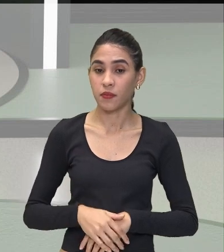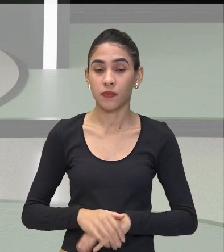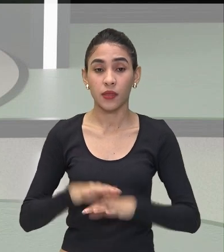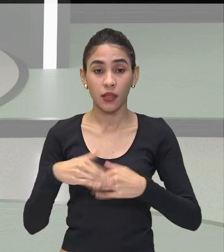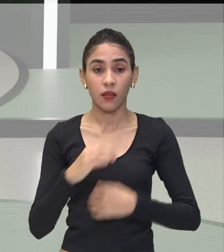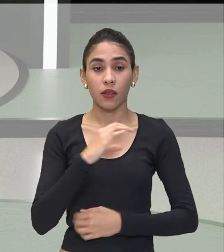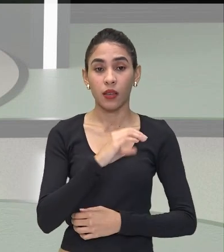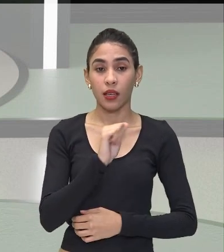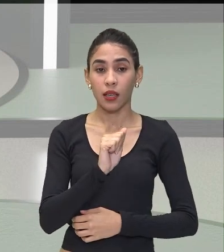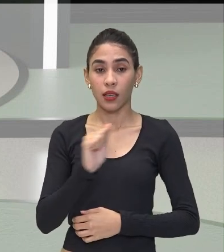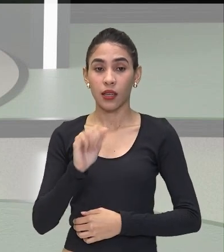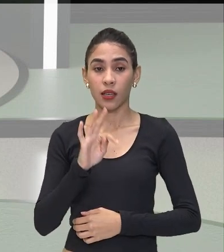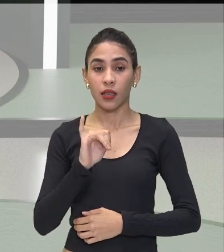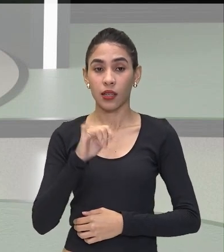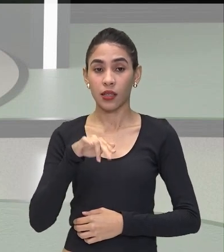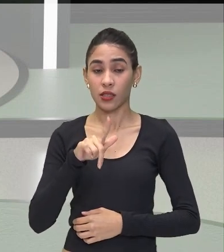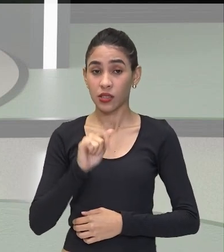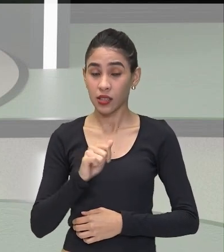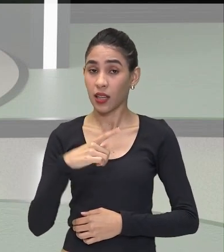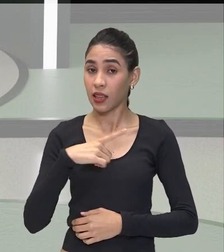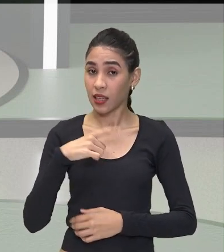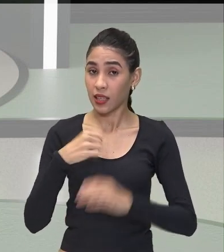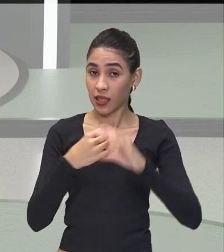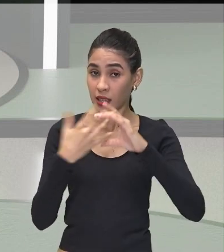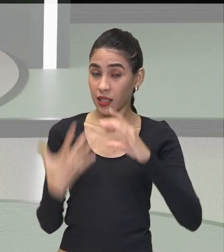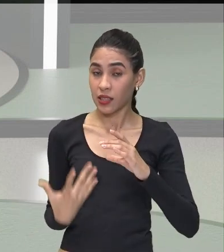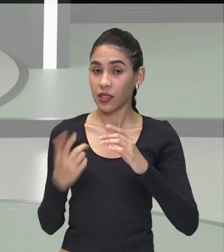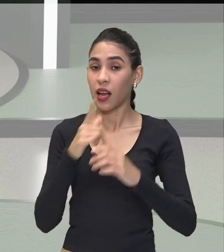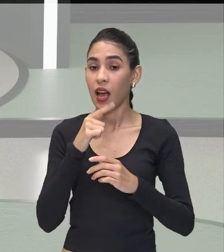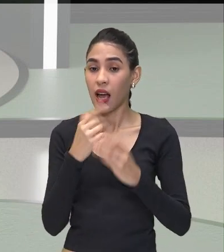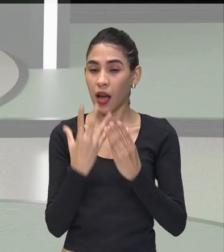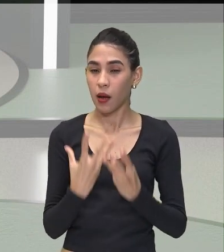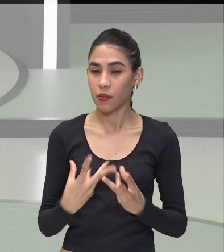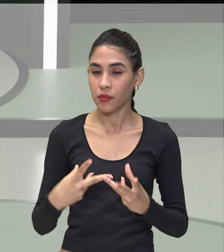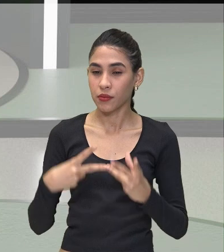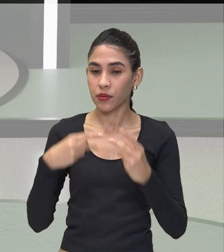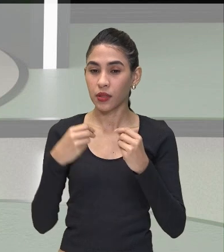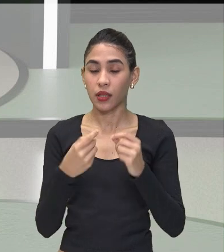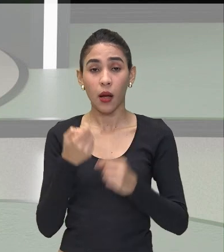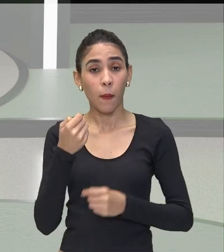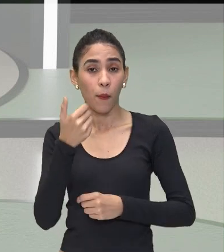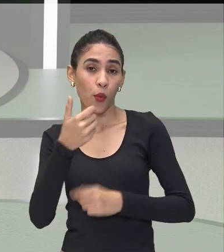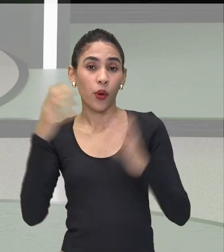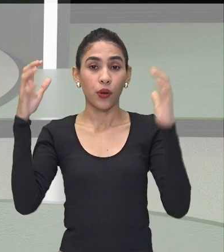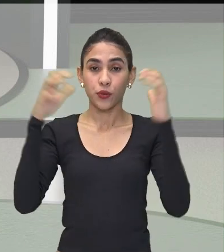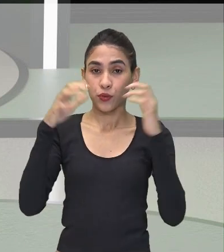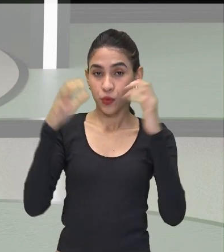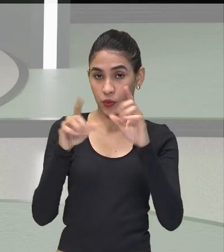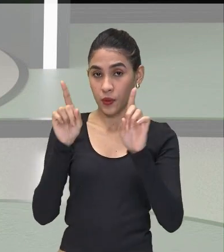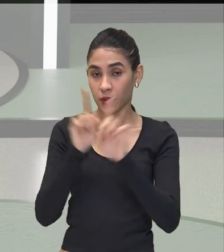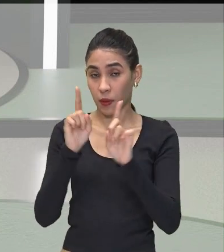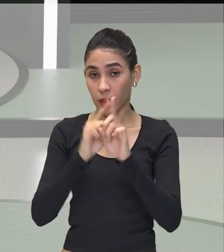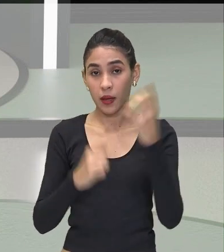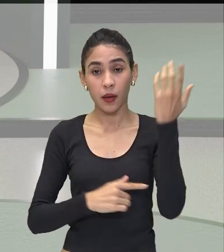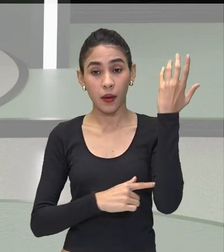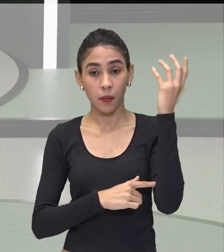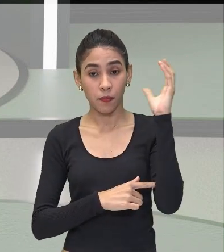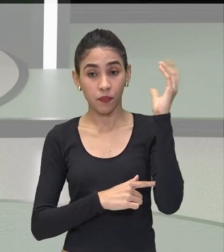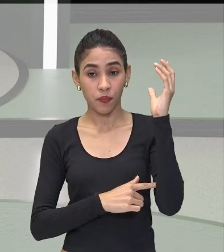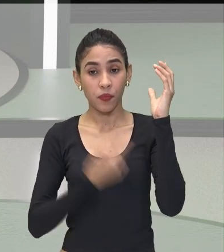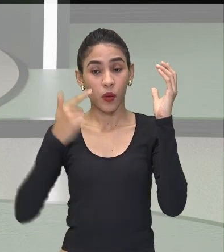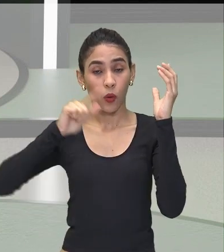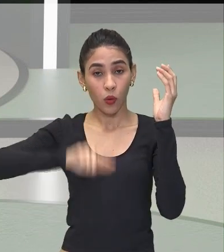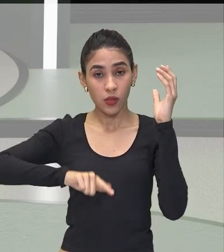caatinga Ela tem essas características De ser uma região Seca Com poucas chuvas E plantas Que conseguem se